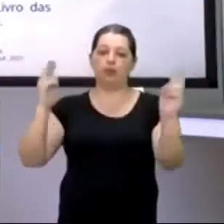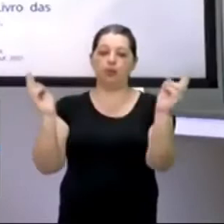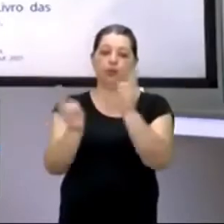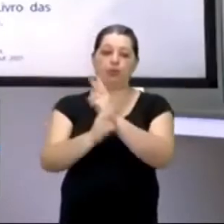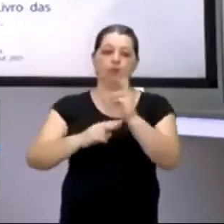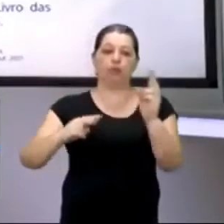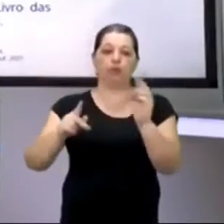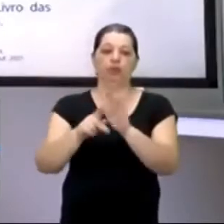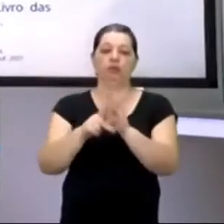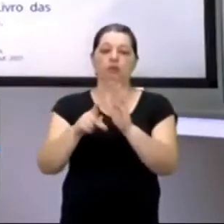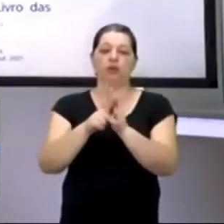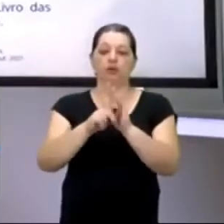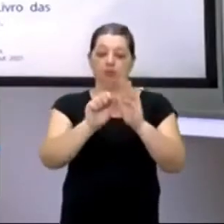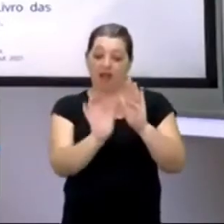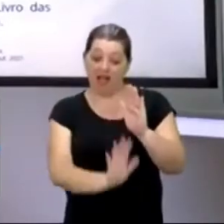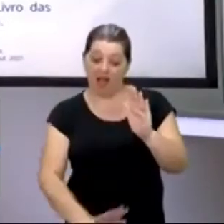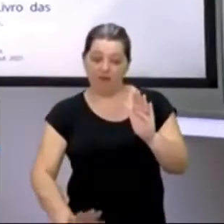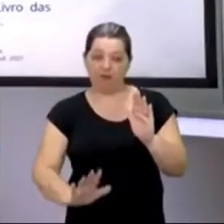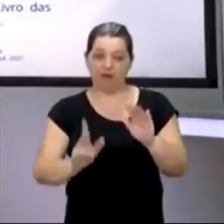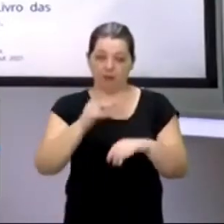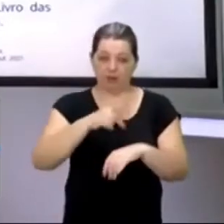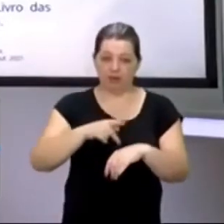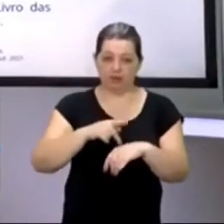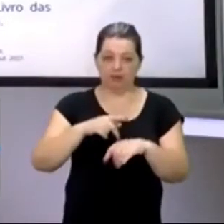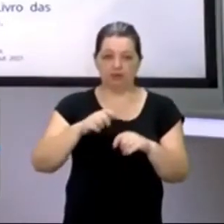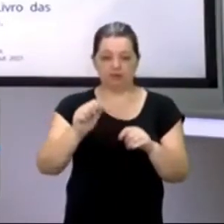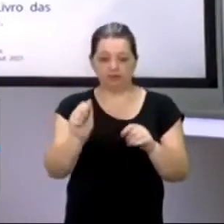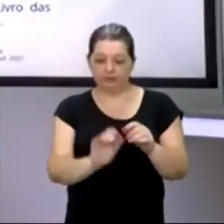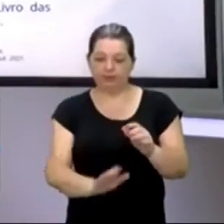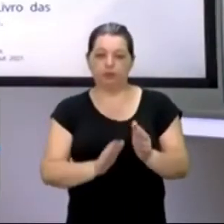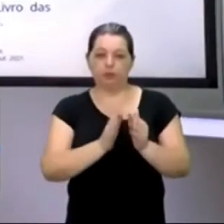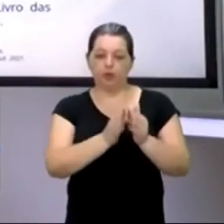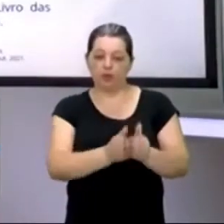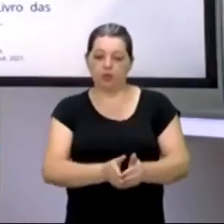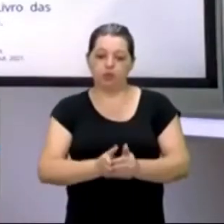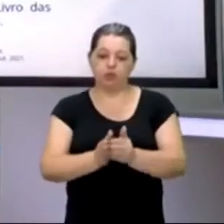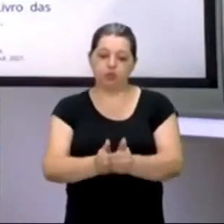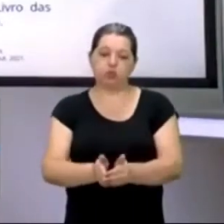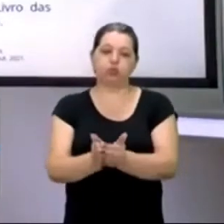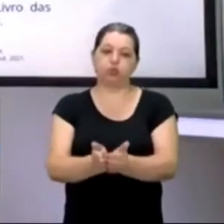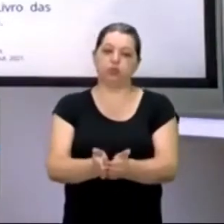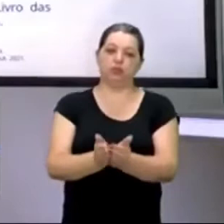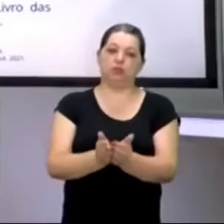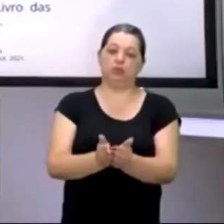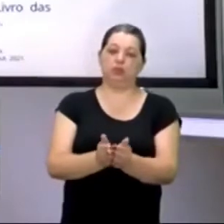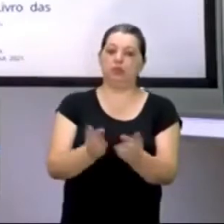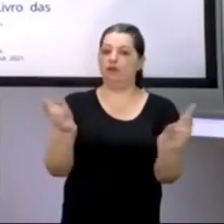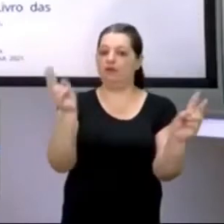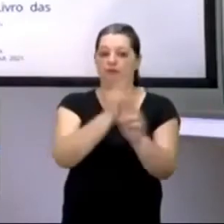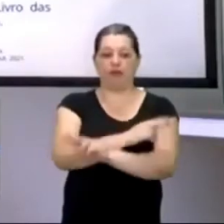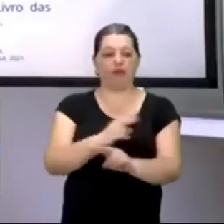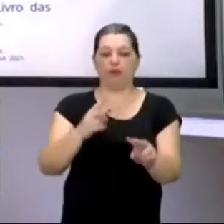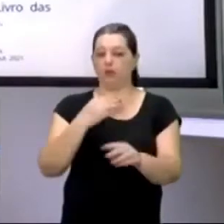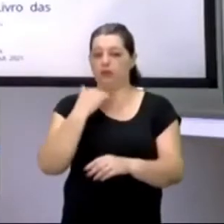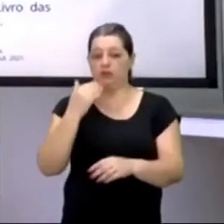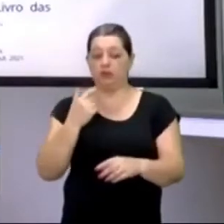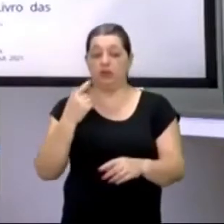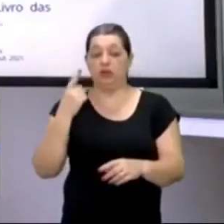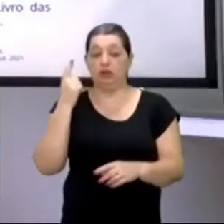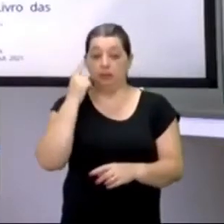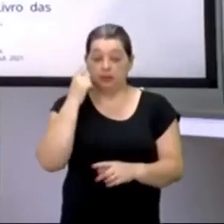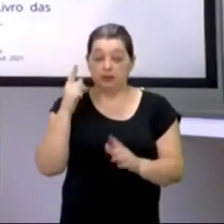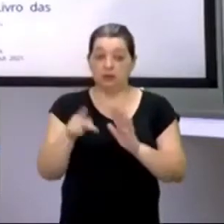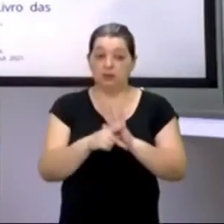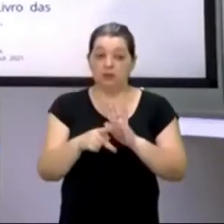para baixo da África. Se você fosse margeando a África, movido a vento não funcionava. Temos que ter a mente no século XVI,